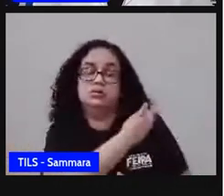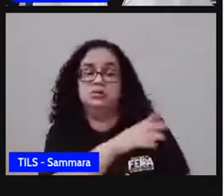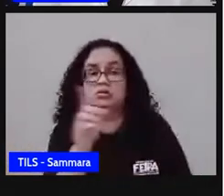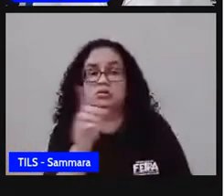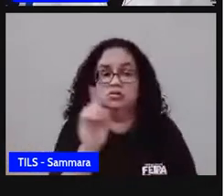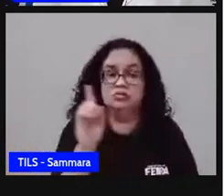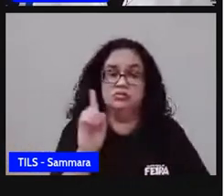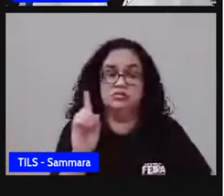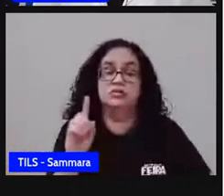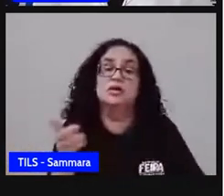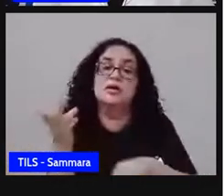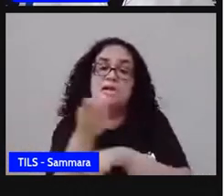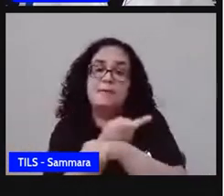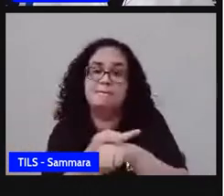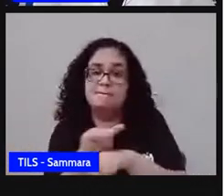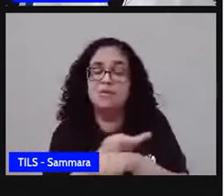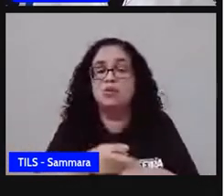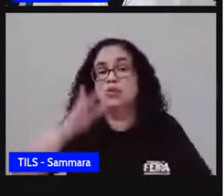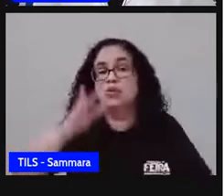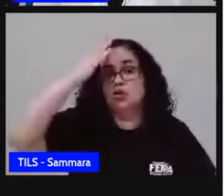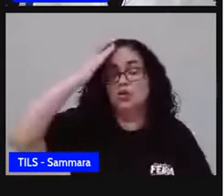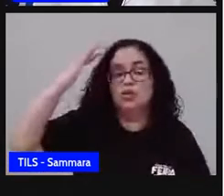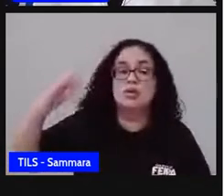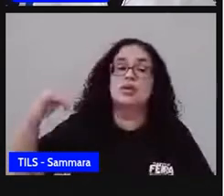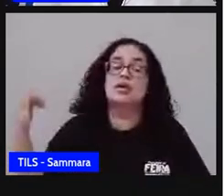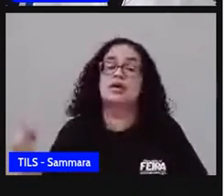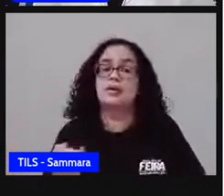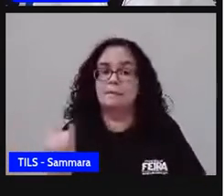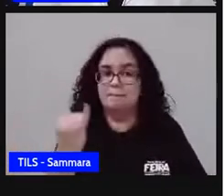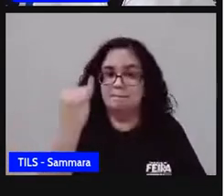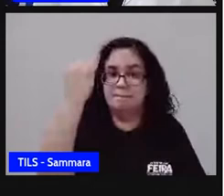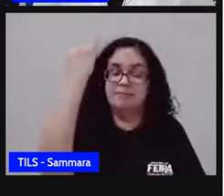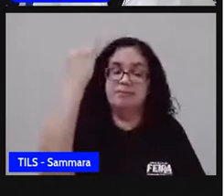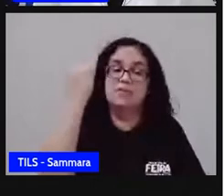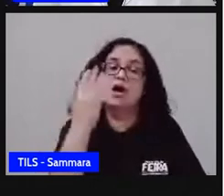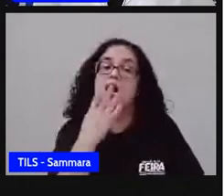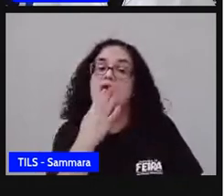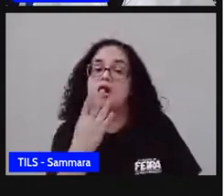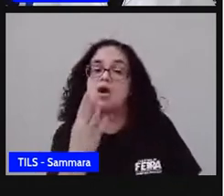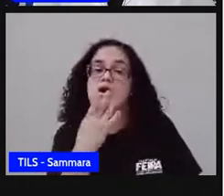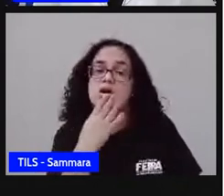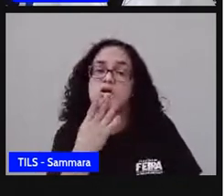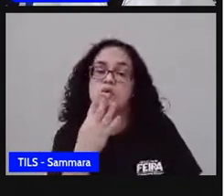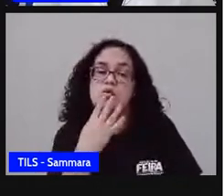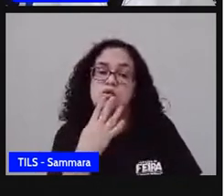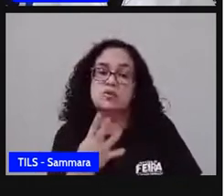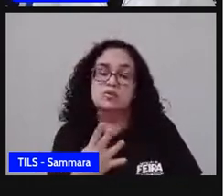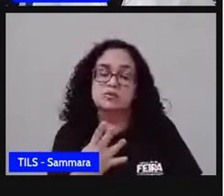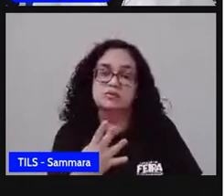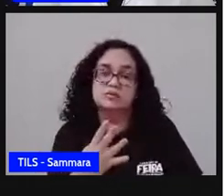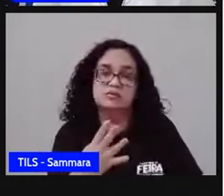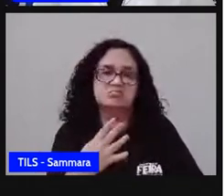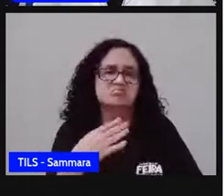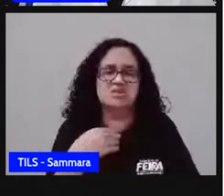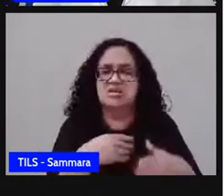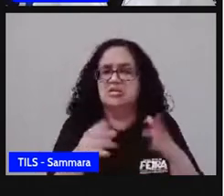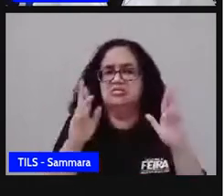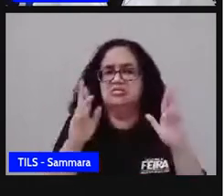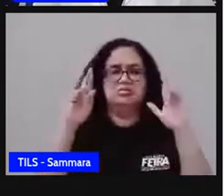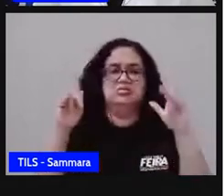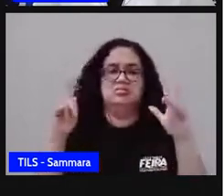capacitar, procurar os seus sonhos é importante. A cor, simplesmente, é algo que diferencia.